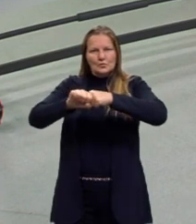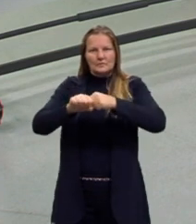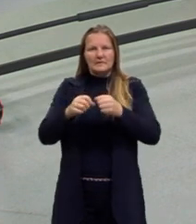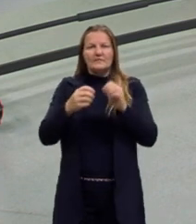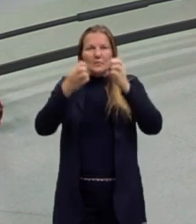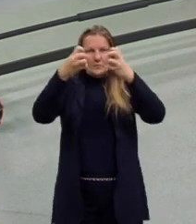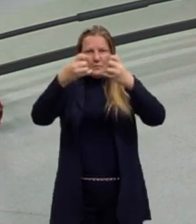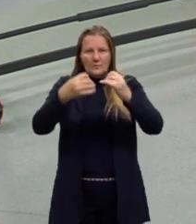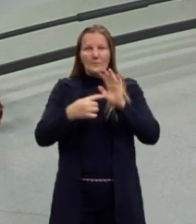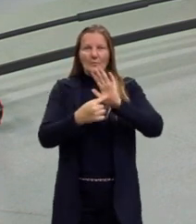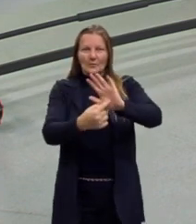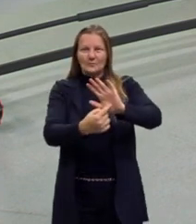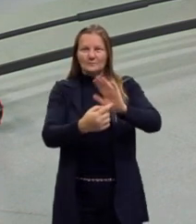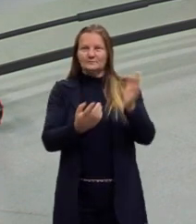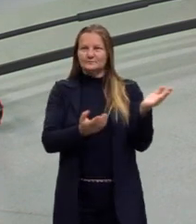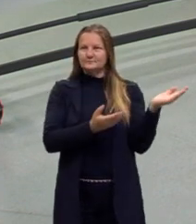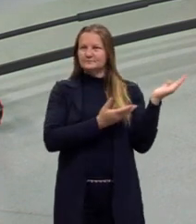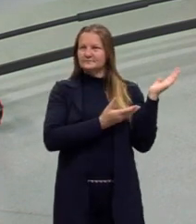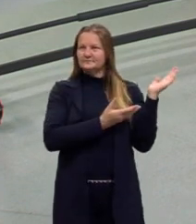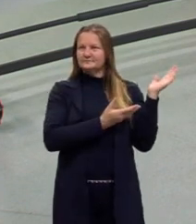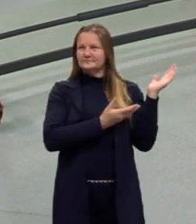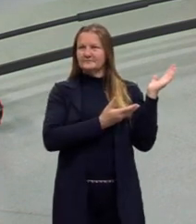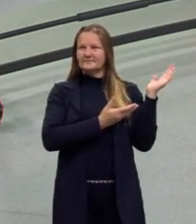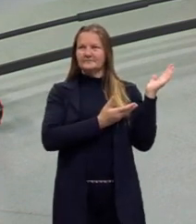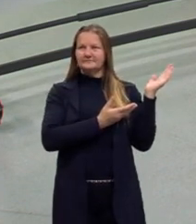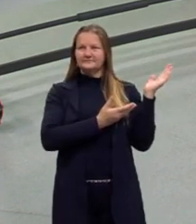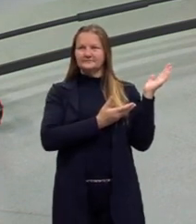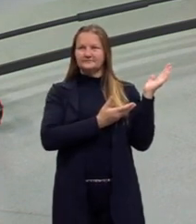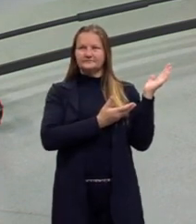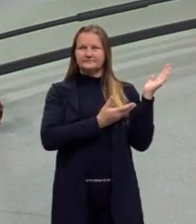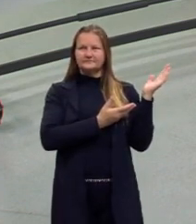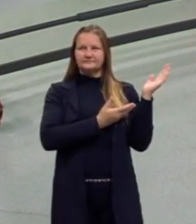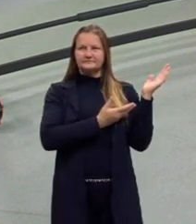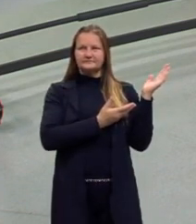imãs e também o imã com o material de fé.